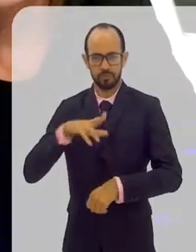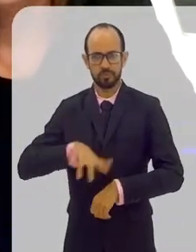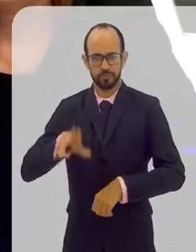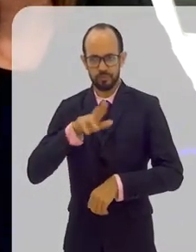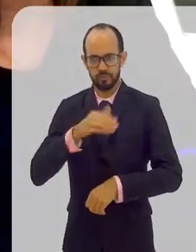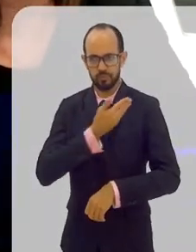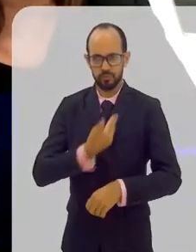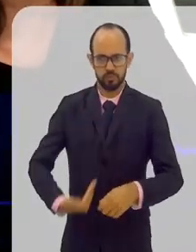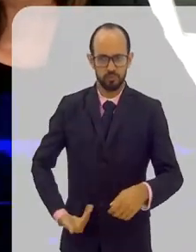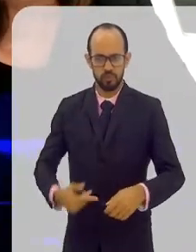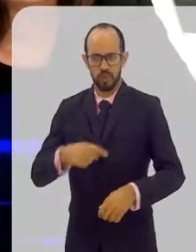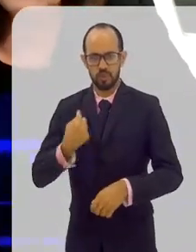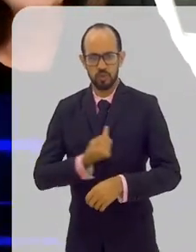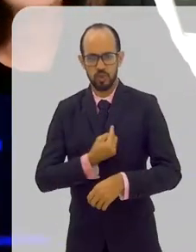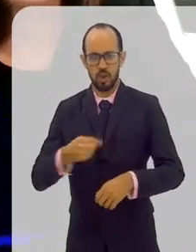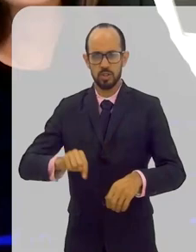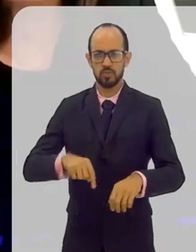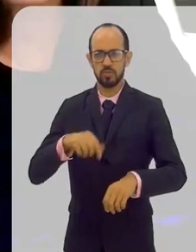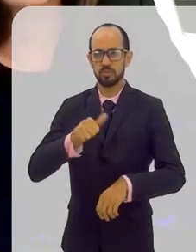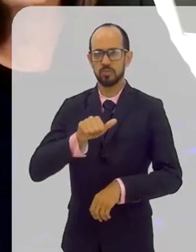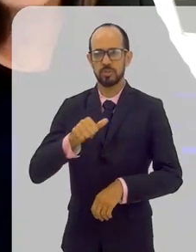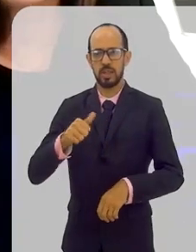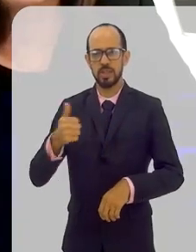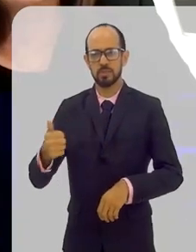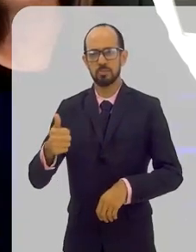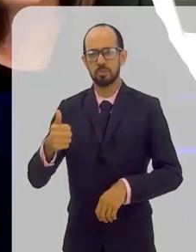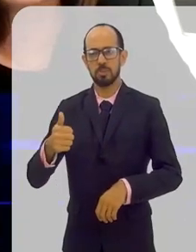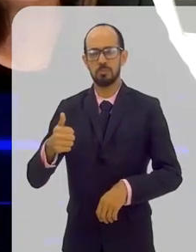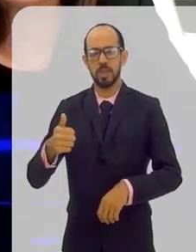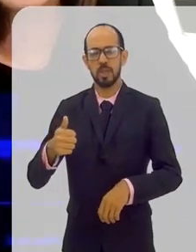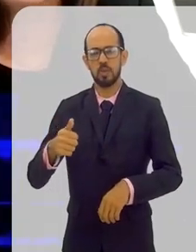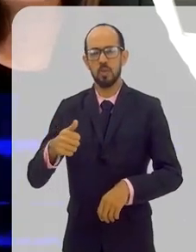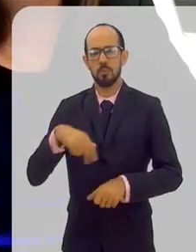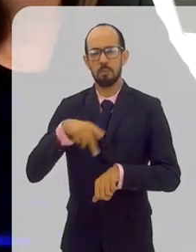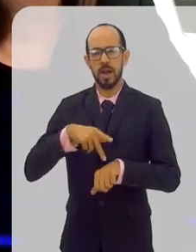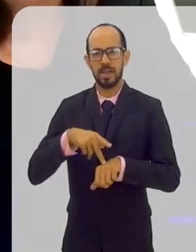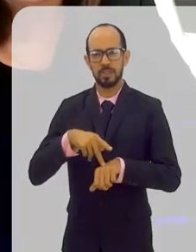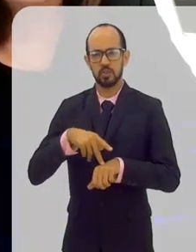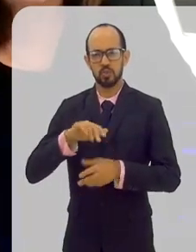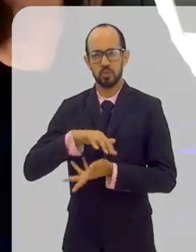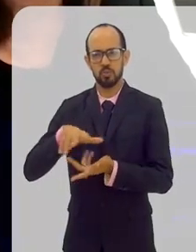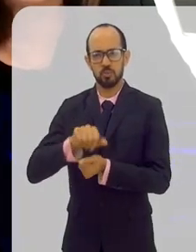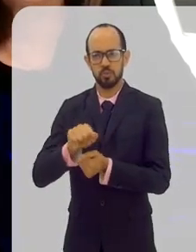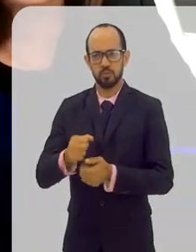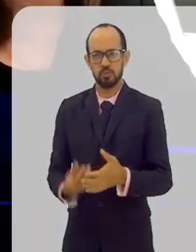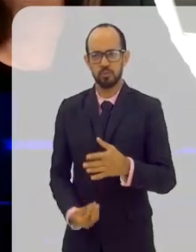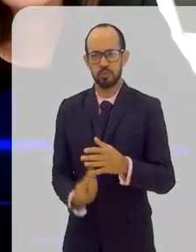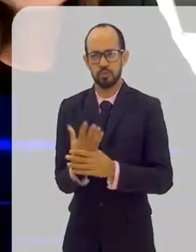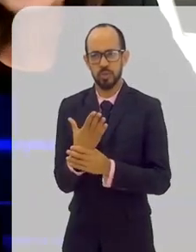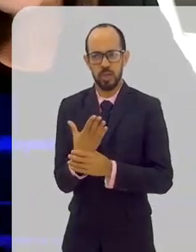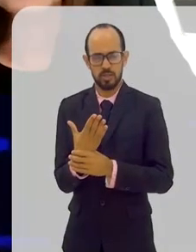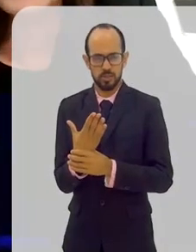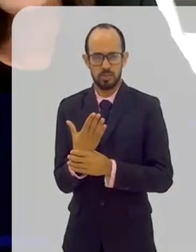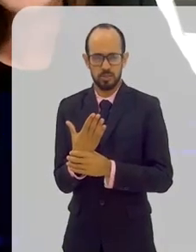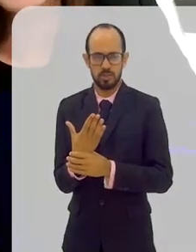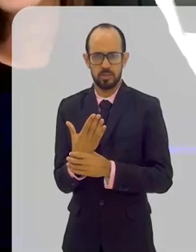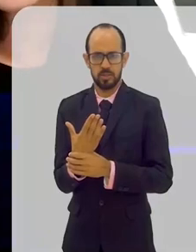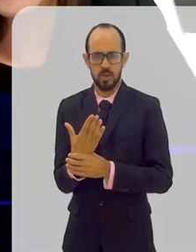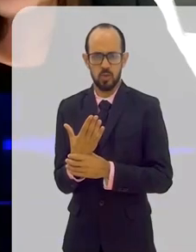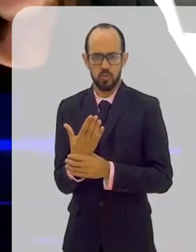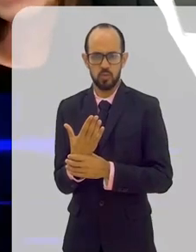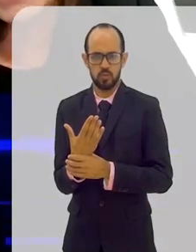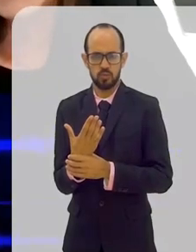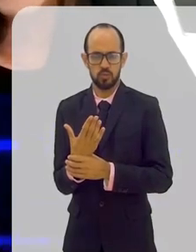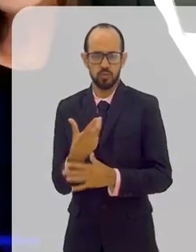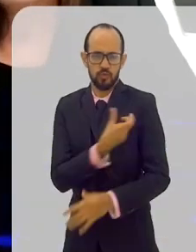pública. Nós fomos o 11º país do mundo em produção, em Covid-19. Toda essa produção foi feita